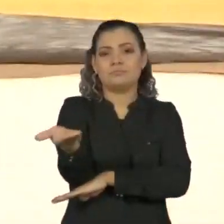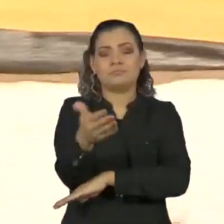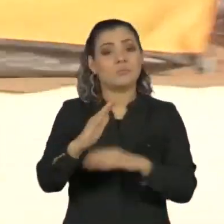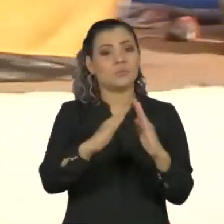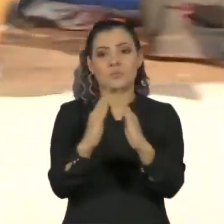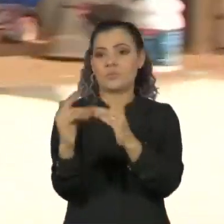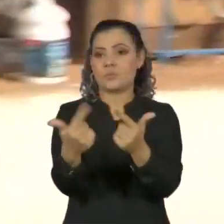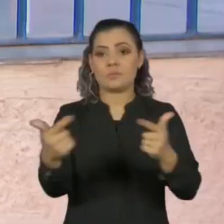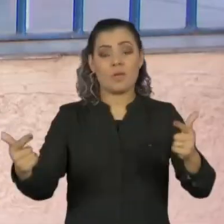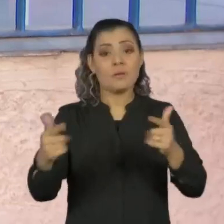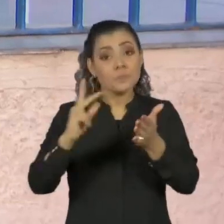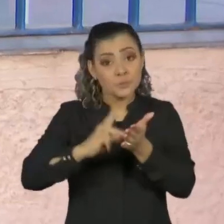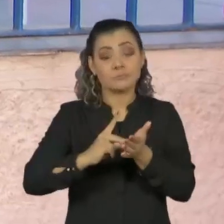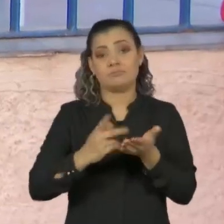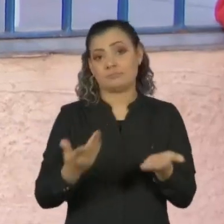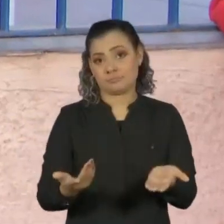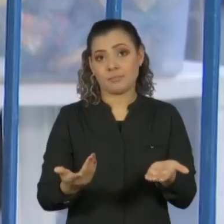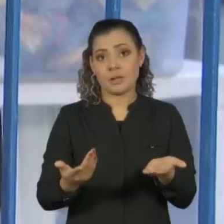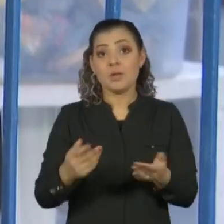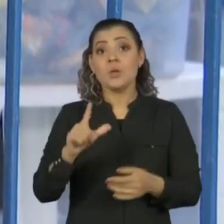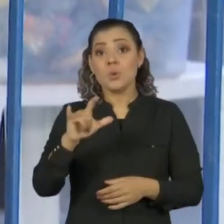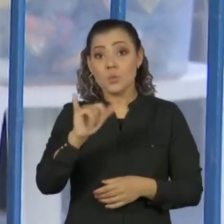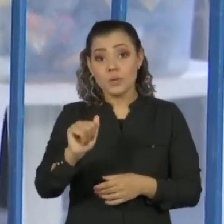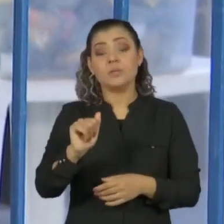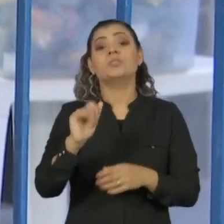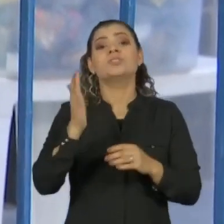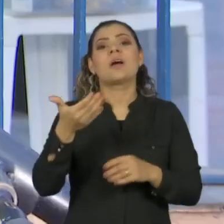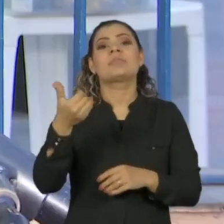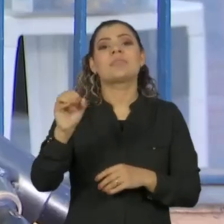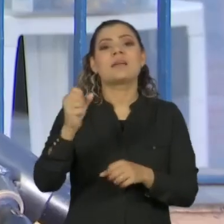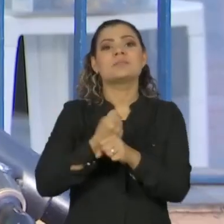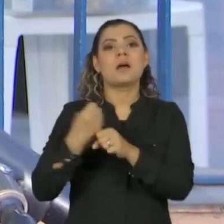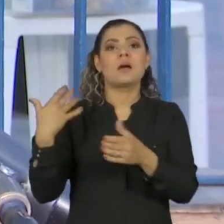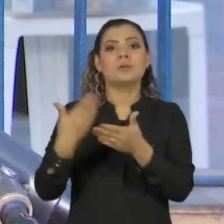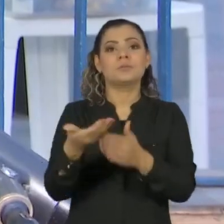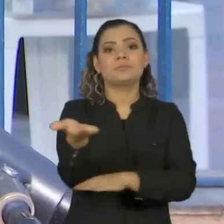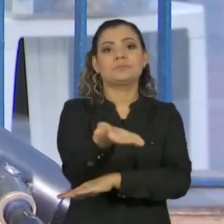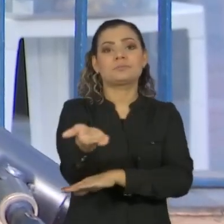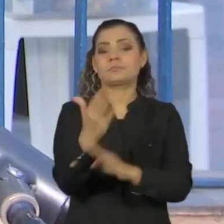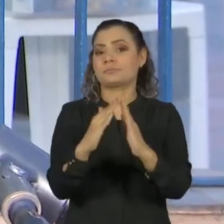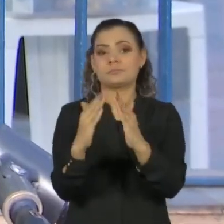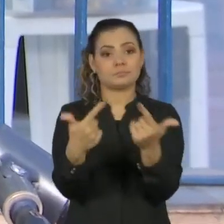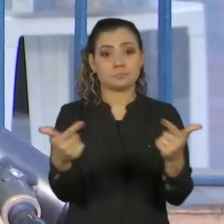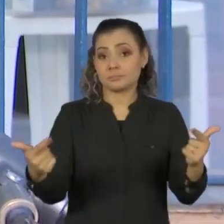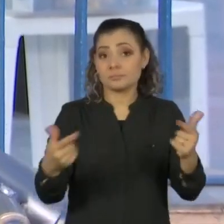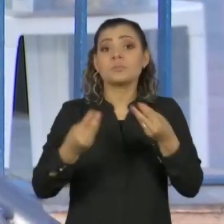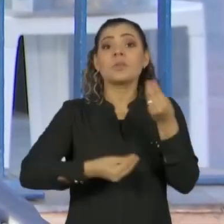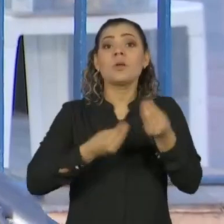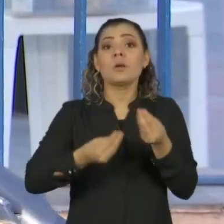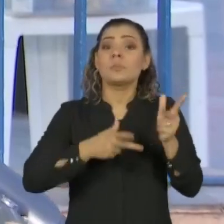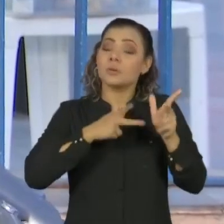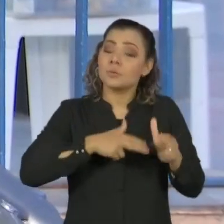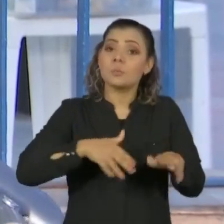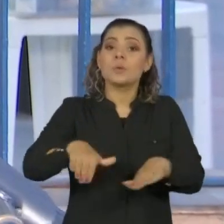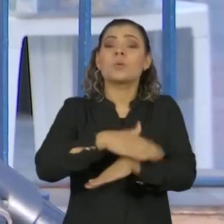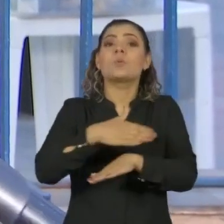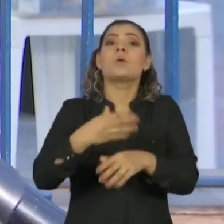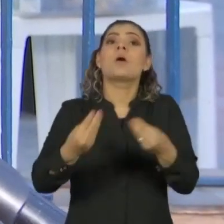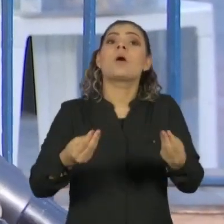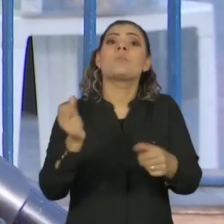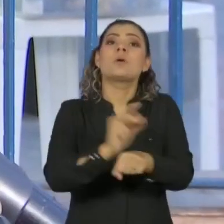realidade distante. O Seu Luiz mora na rua há 10 anos. Como é que eu posso me pregar? Ver dormindo na calçada.